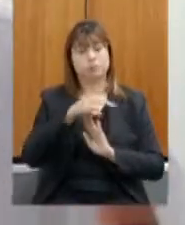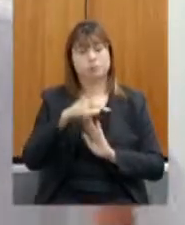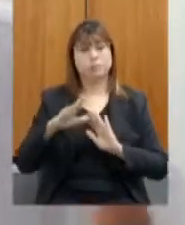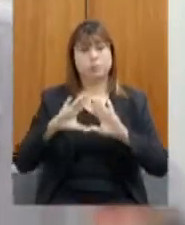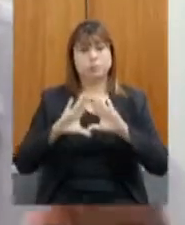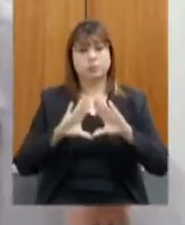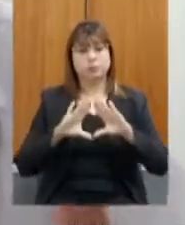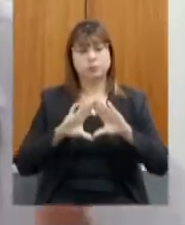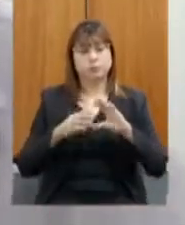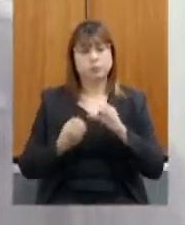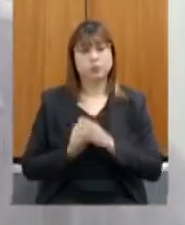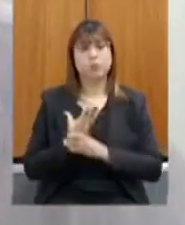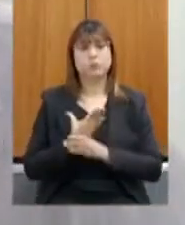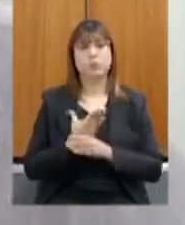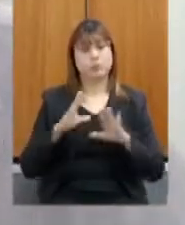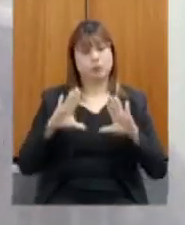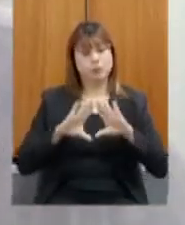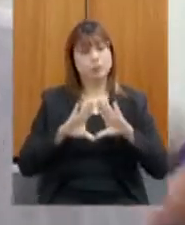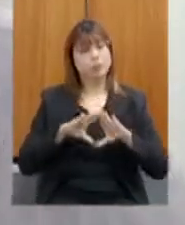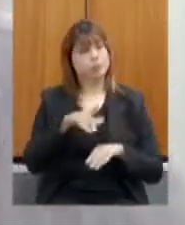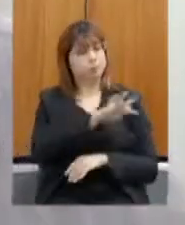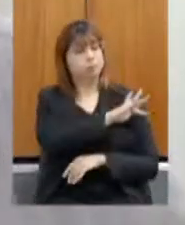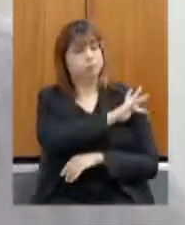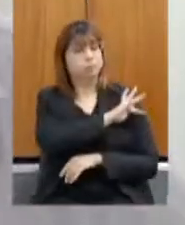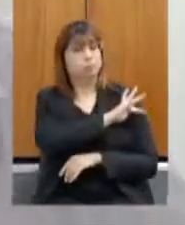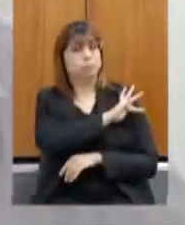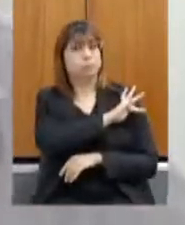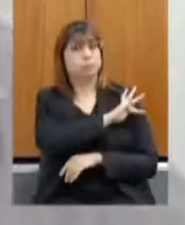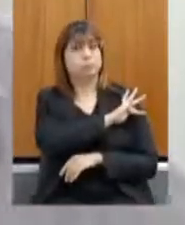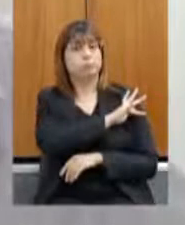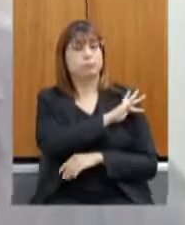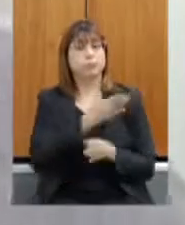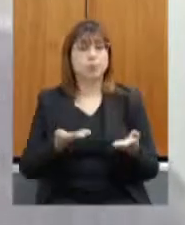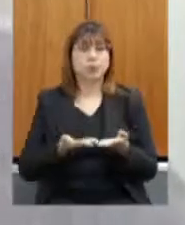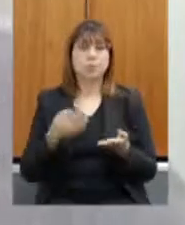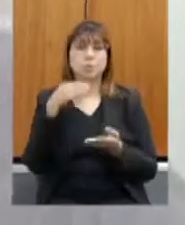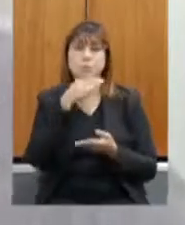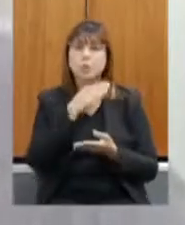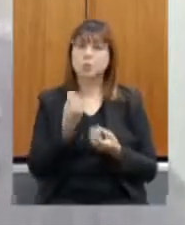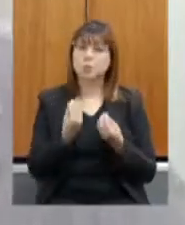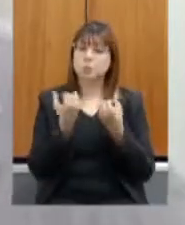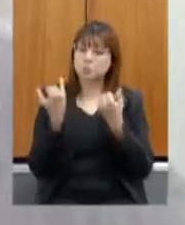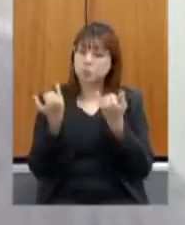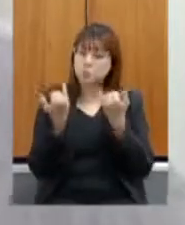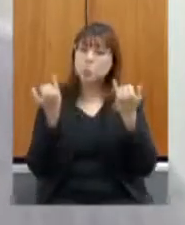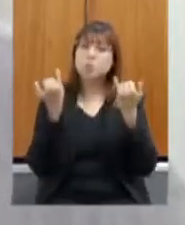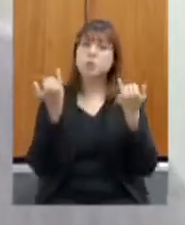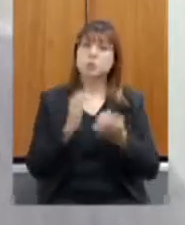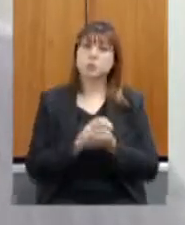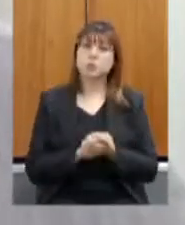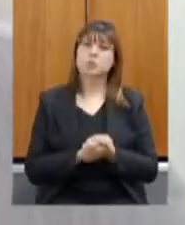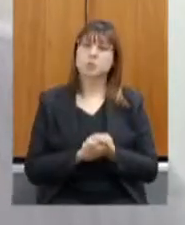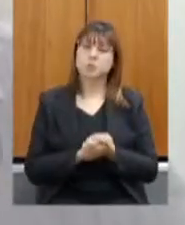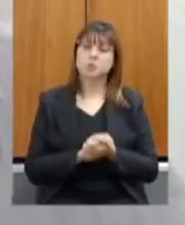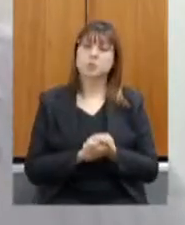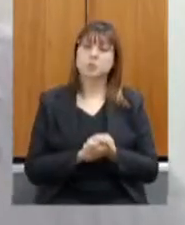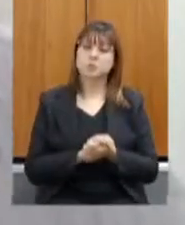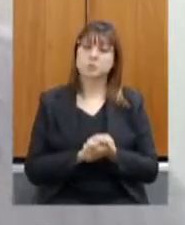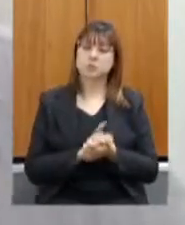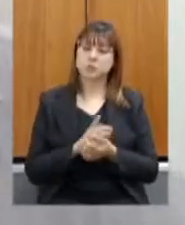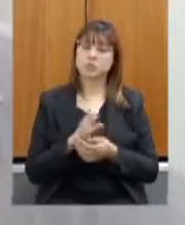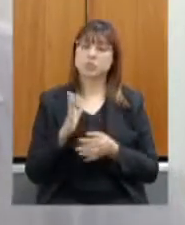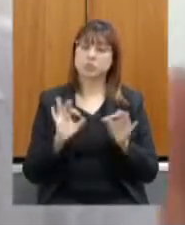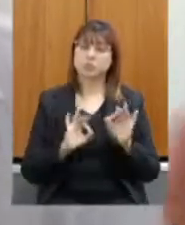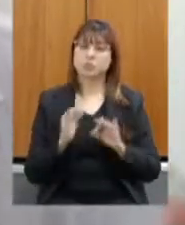instituído o Assembleia Fiscaliza que a gente está vendo a importância que é esse programa que estamos